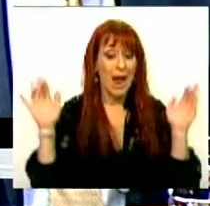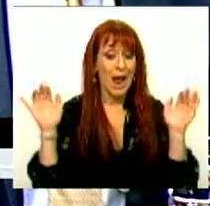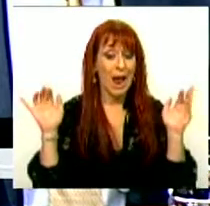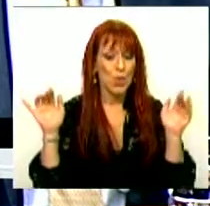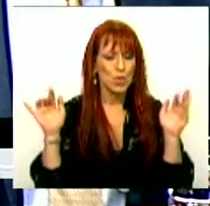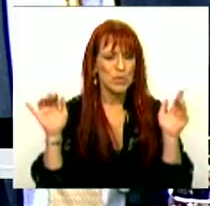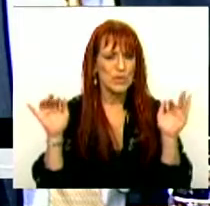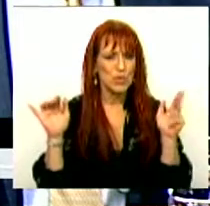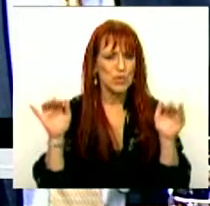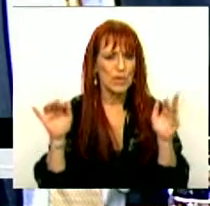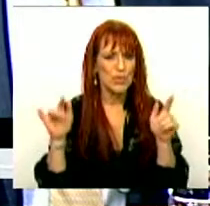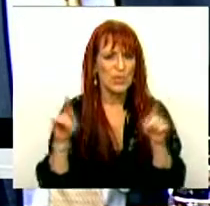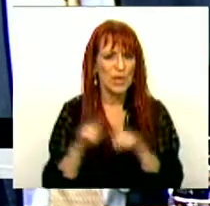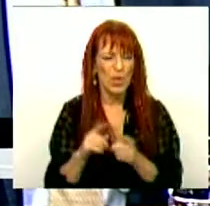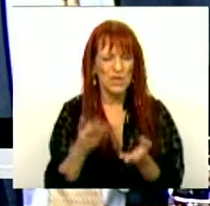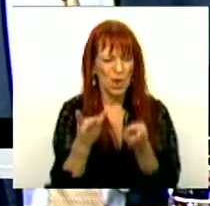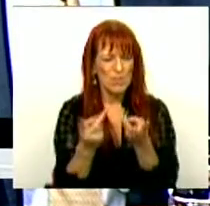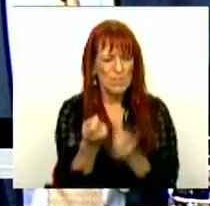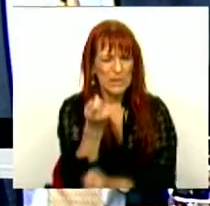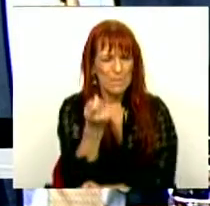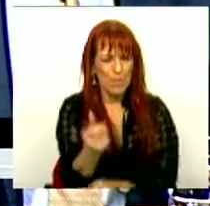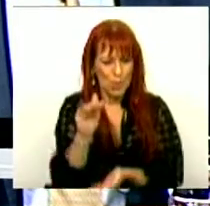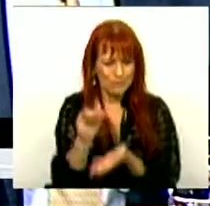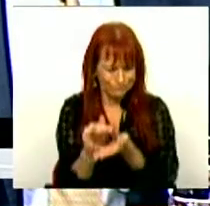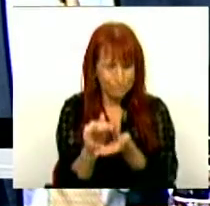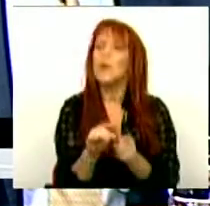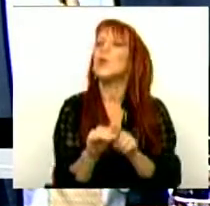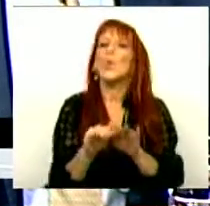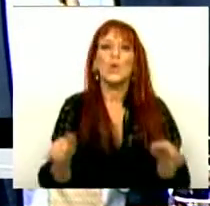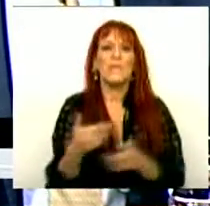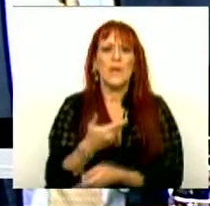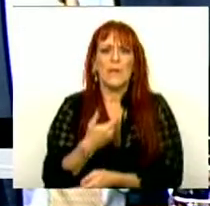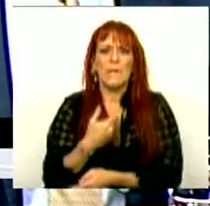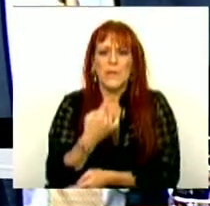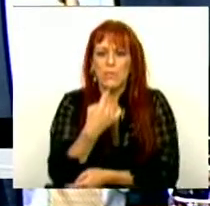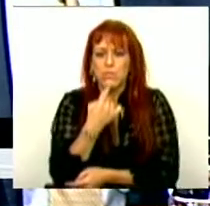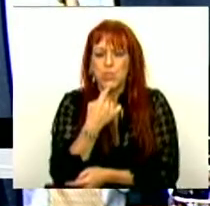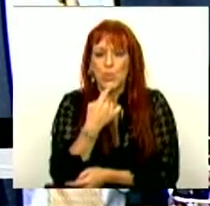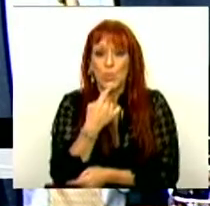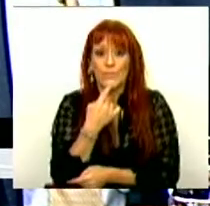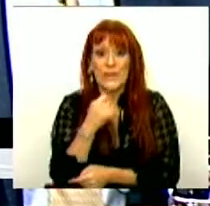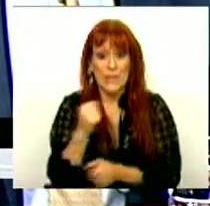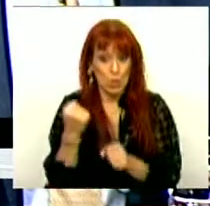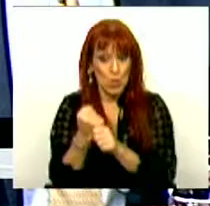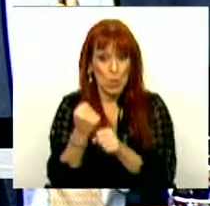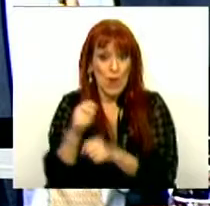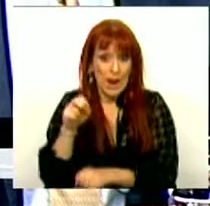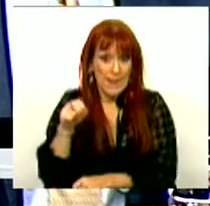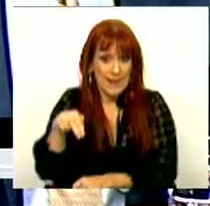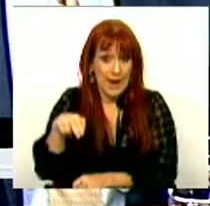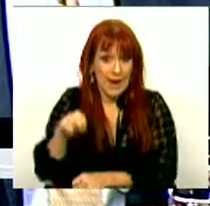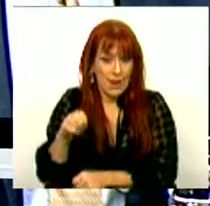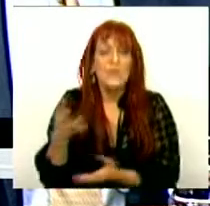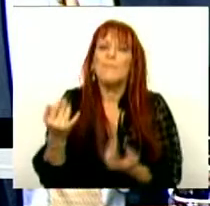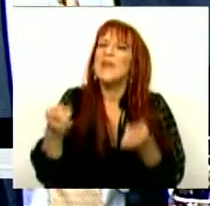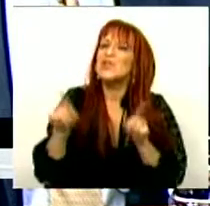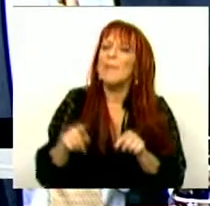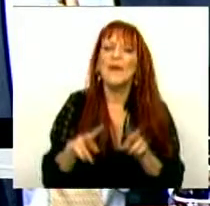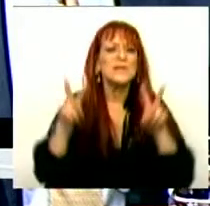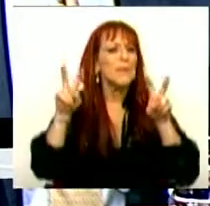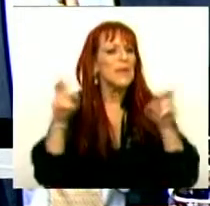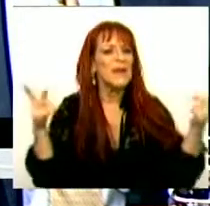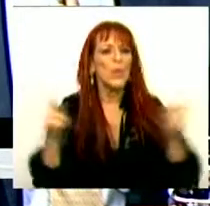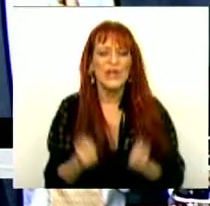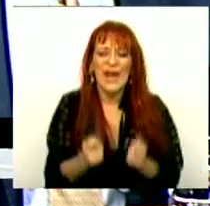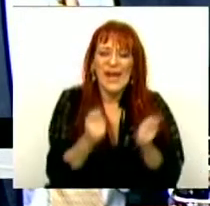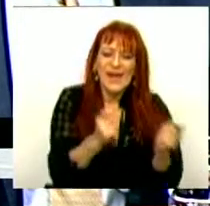a suborçamentação e o nível de endividamento no Serviço Nacional de Saúde, mas também em matéria de